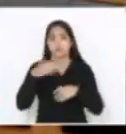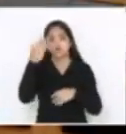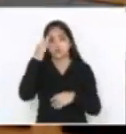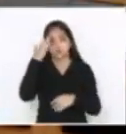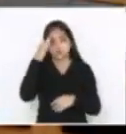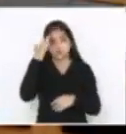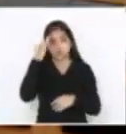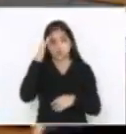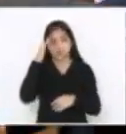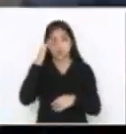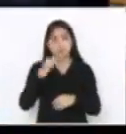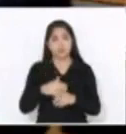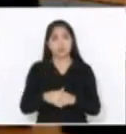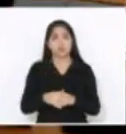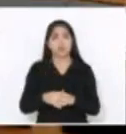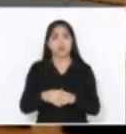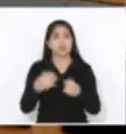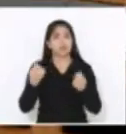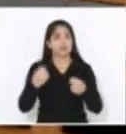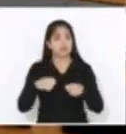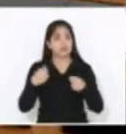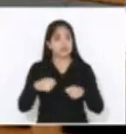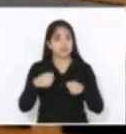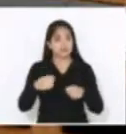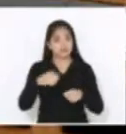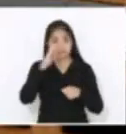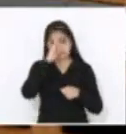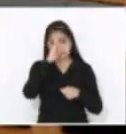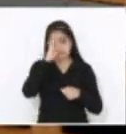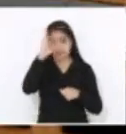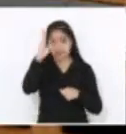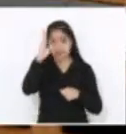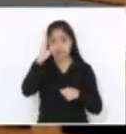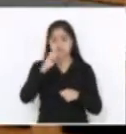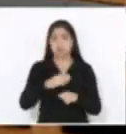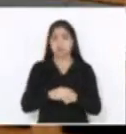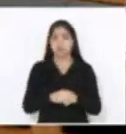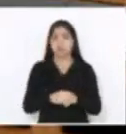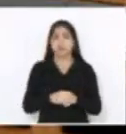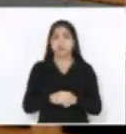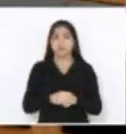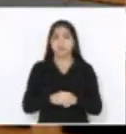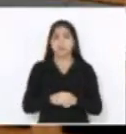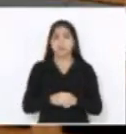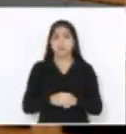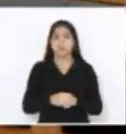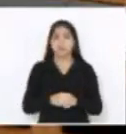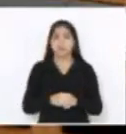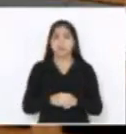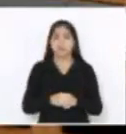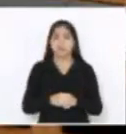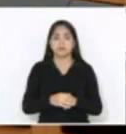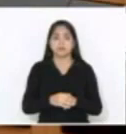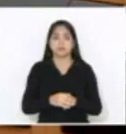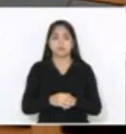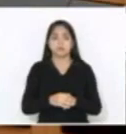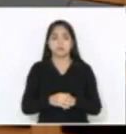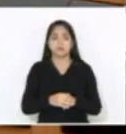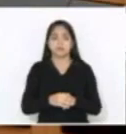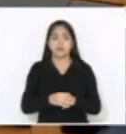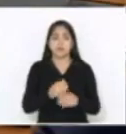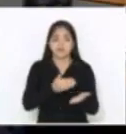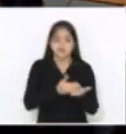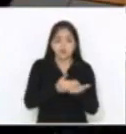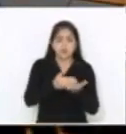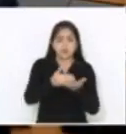nós devemos priorizar, ao invés de começar novas